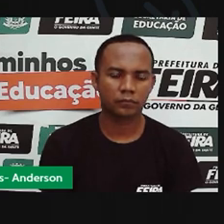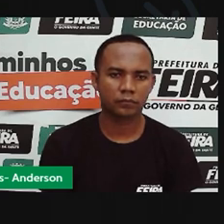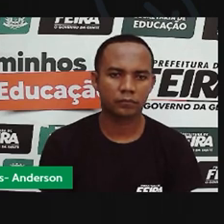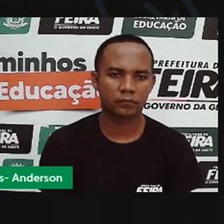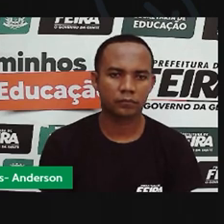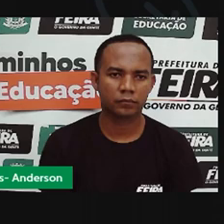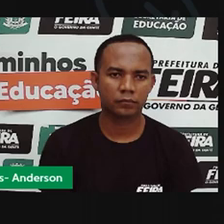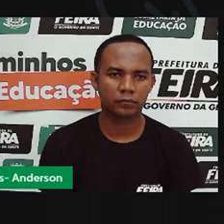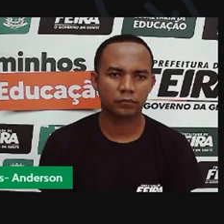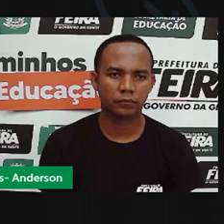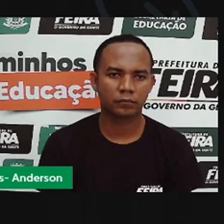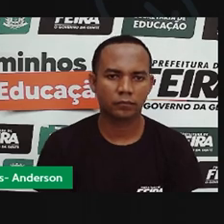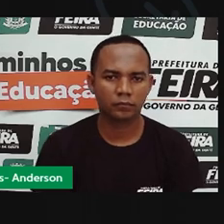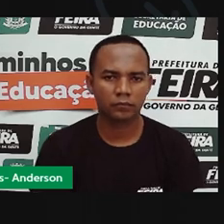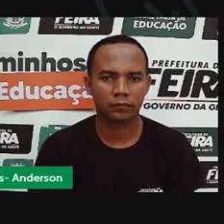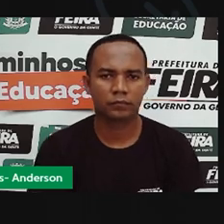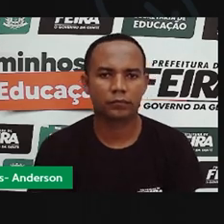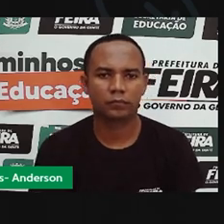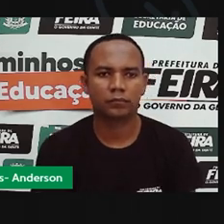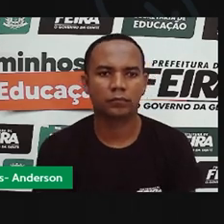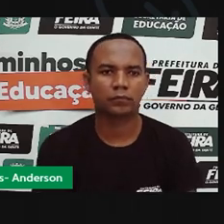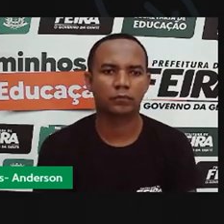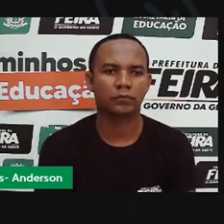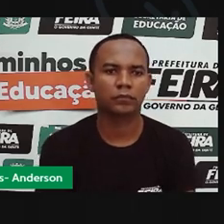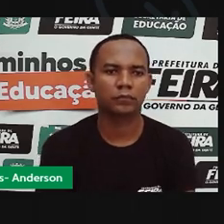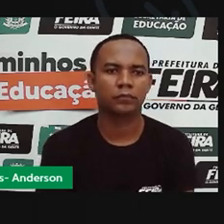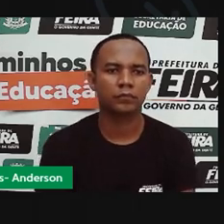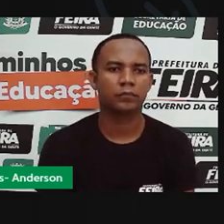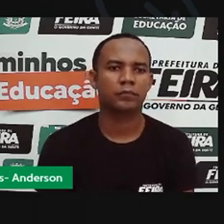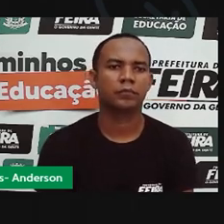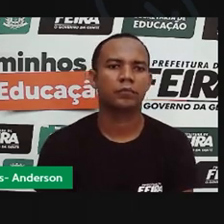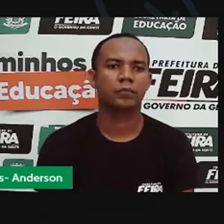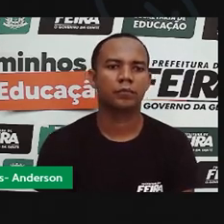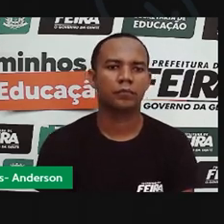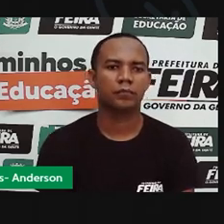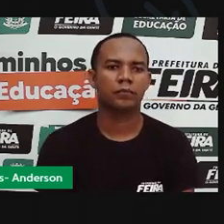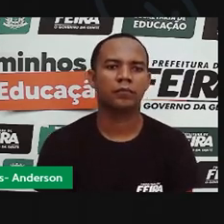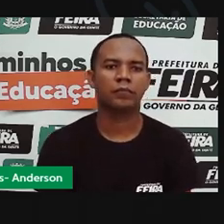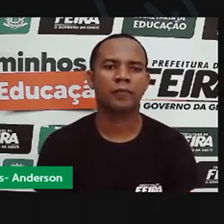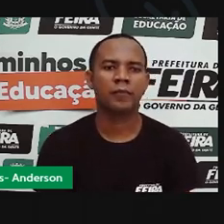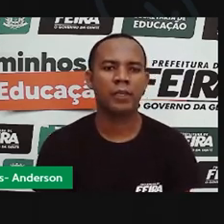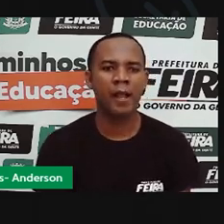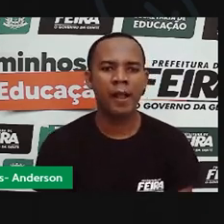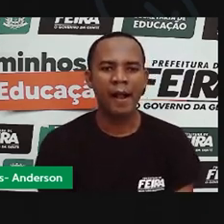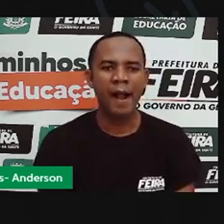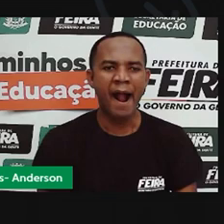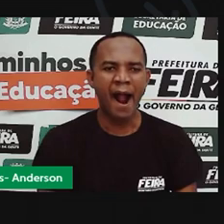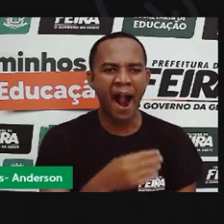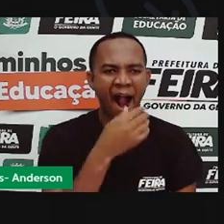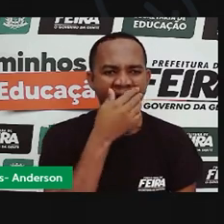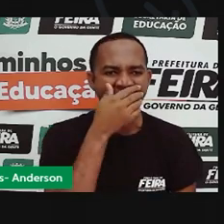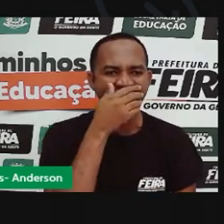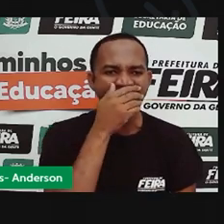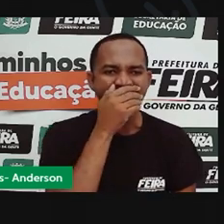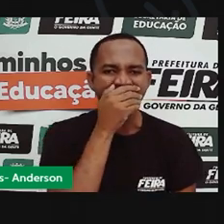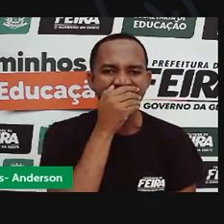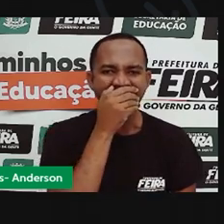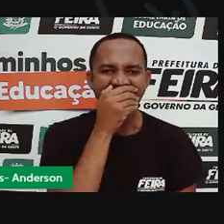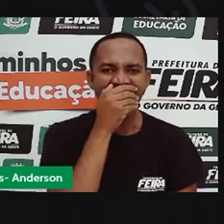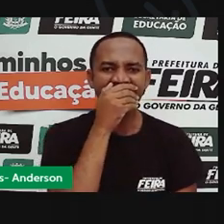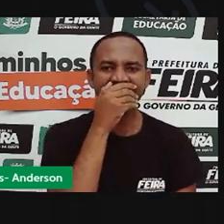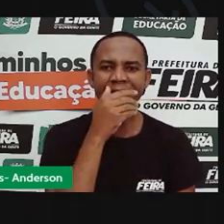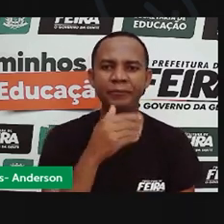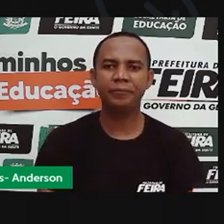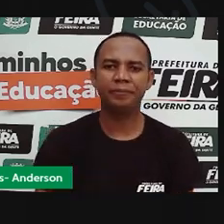lâmpada, não é o sol. Pronto, aqui dá para você ver melhor, tá vendo? Você vai esticar aqui,